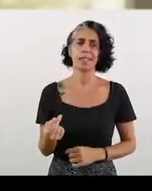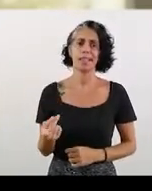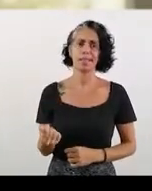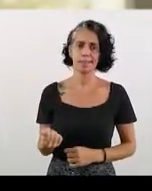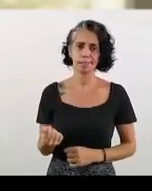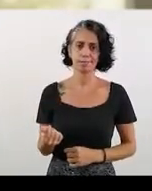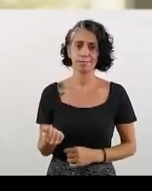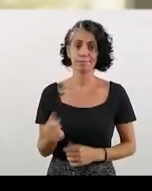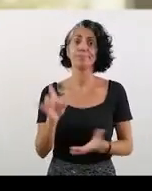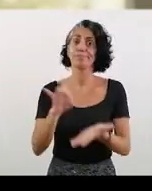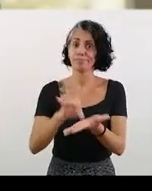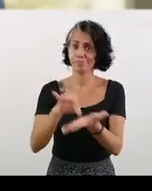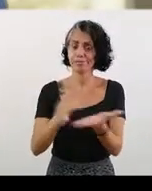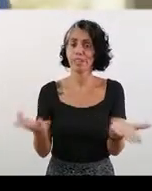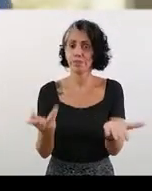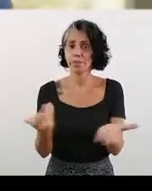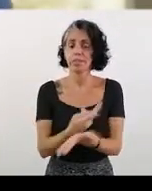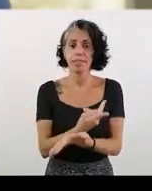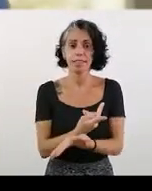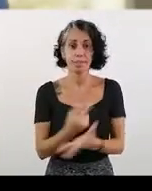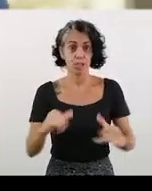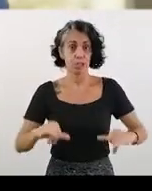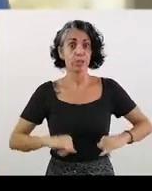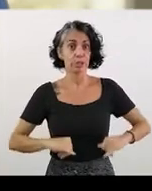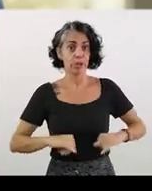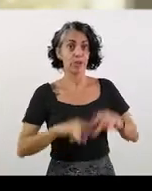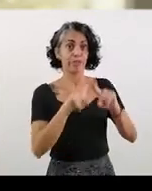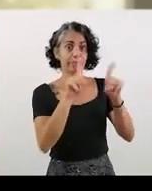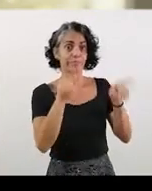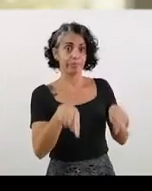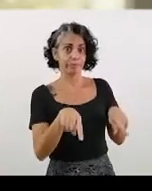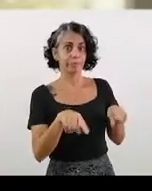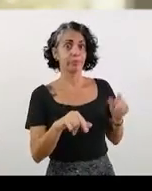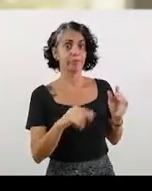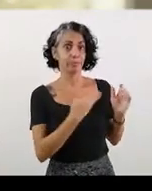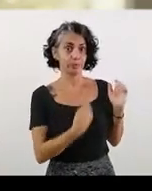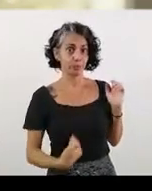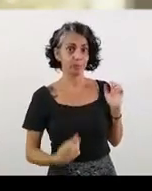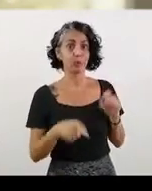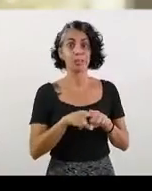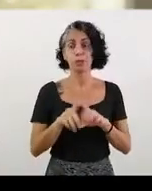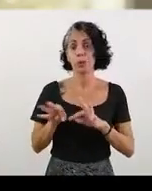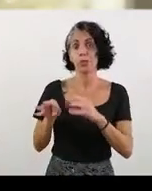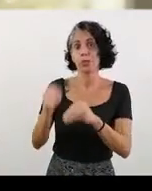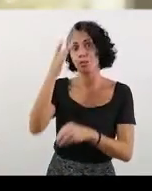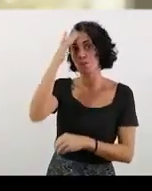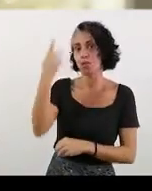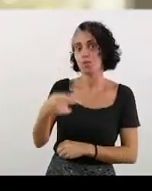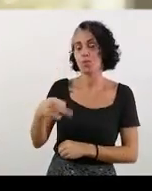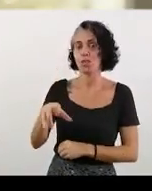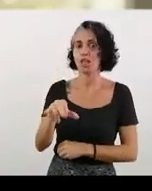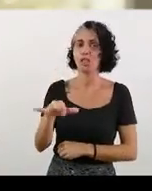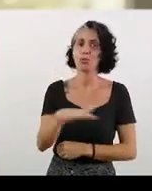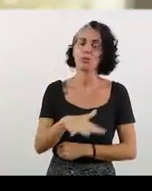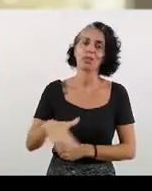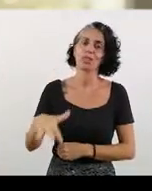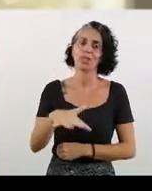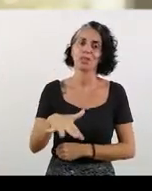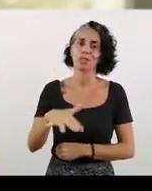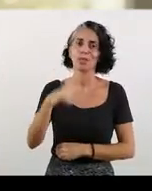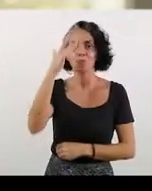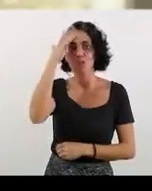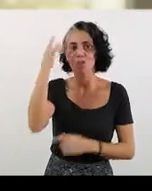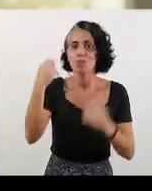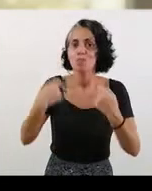Com essa realidade, não sofrem apenas nossos servidores e servidoras, mas todos os cariocas, sobretudo aqueles que